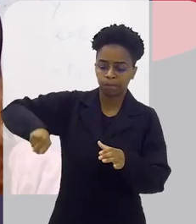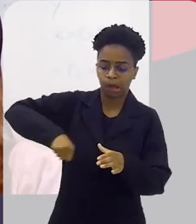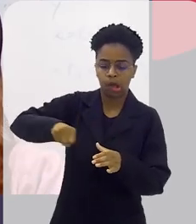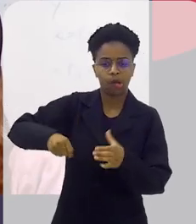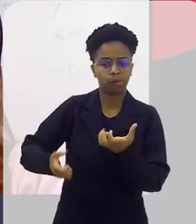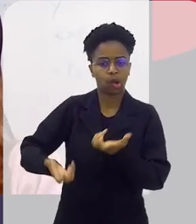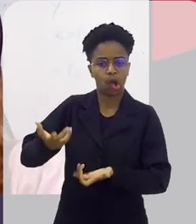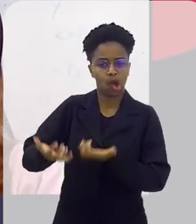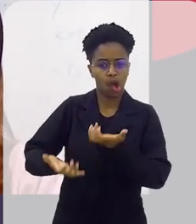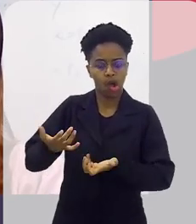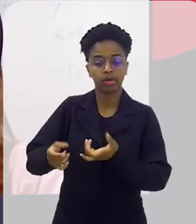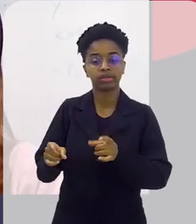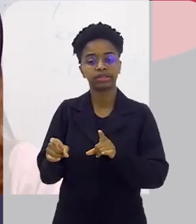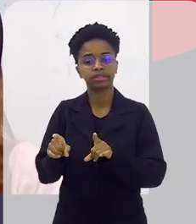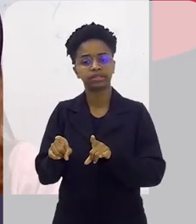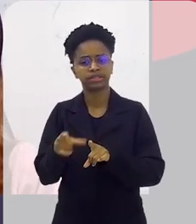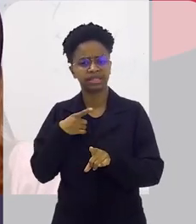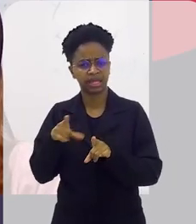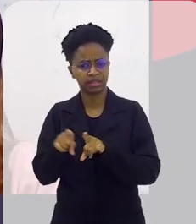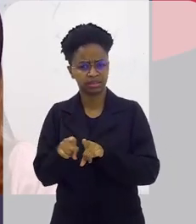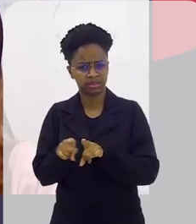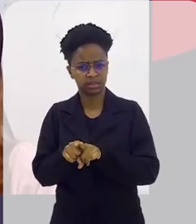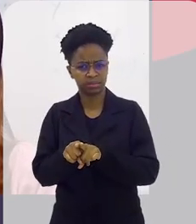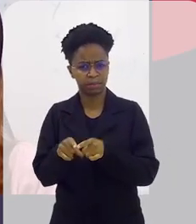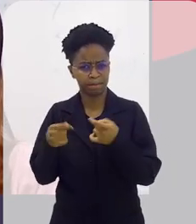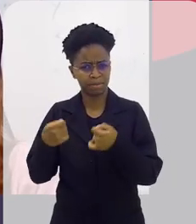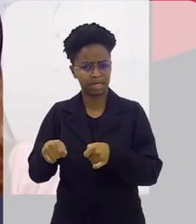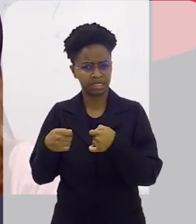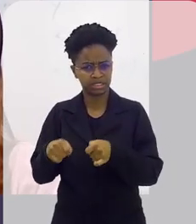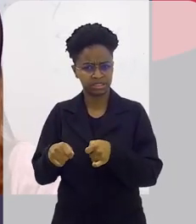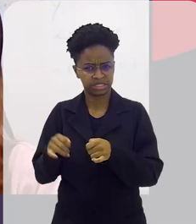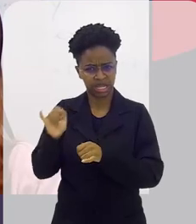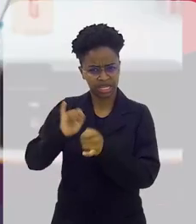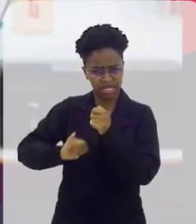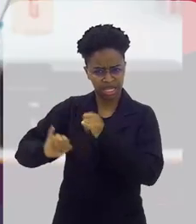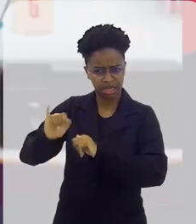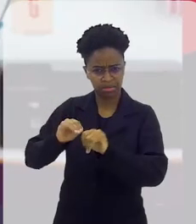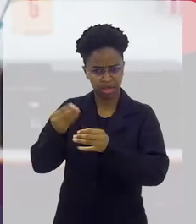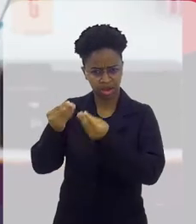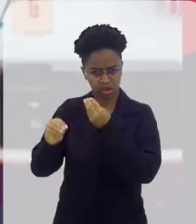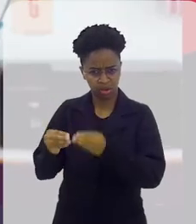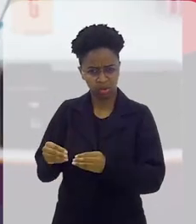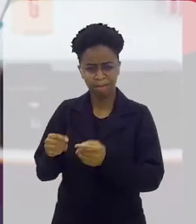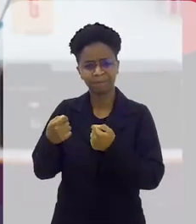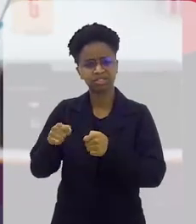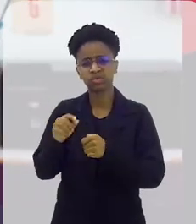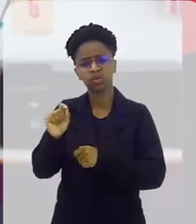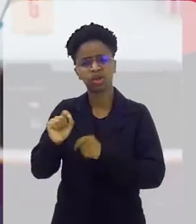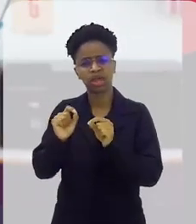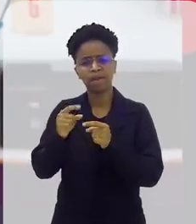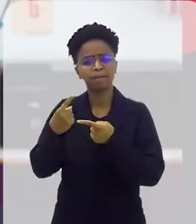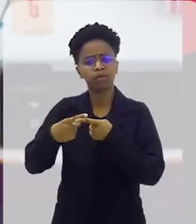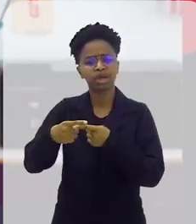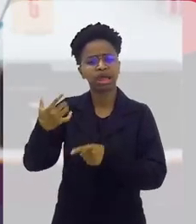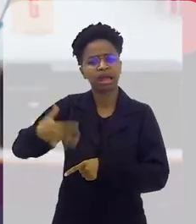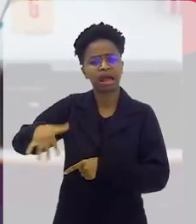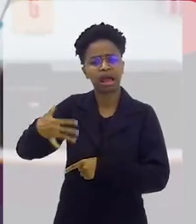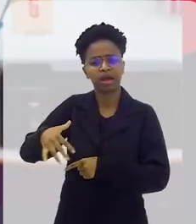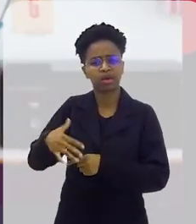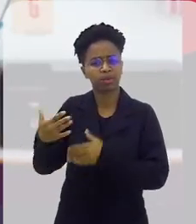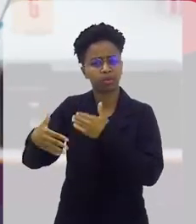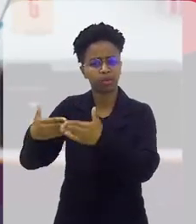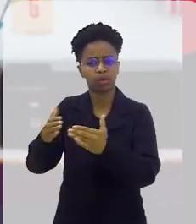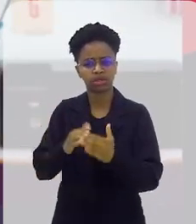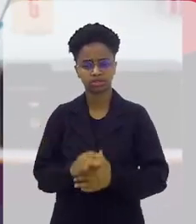cozimento do tecido, existe também a necessidade de adicionar química a ele? E o que mais que encarece esse processo?